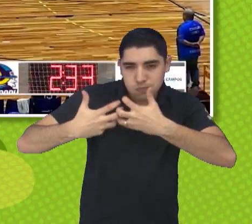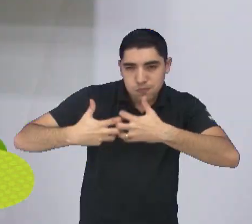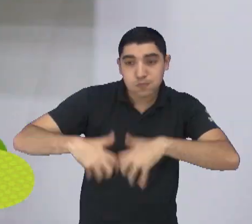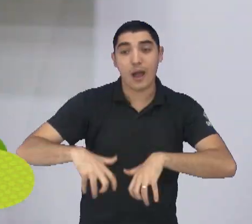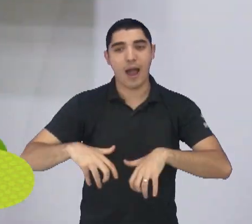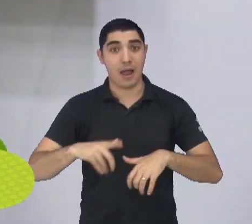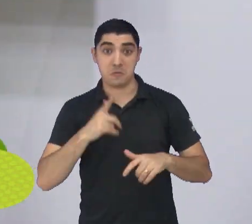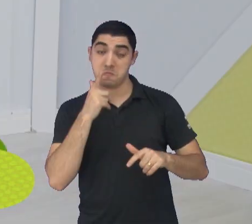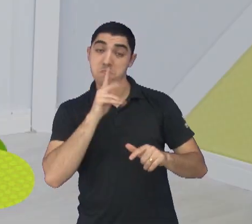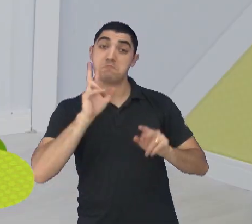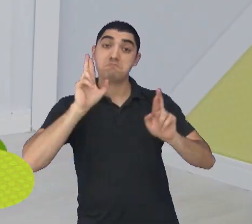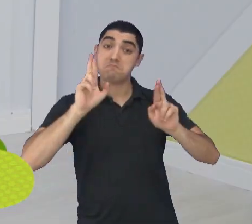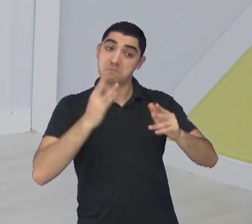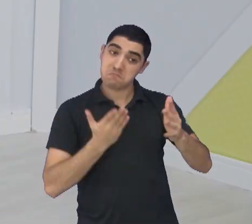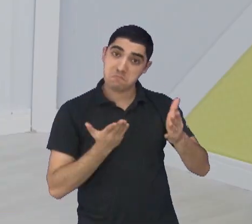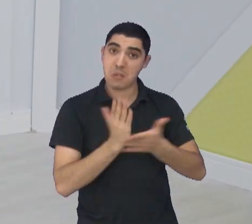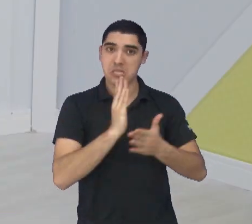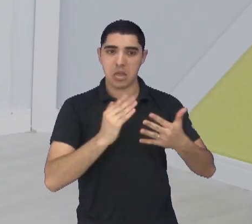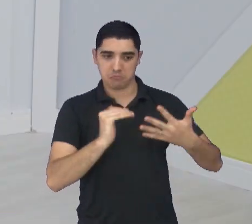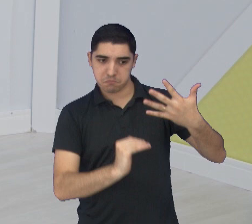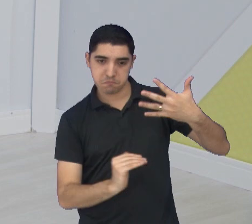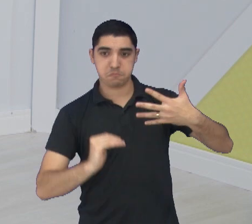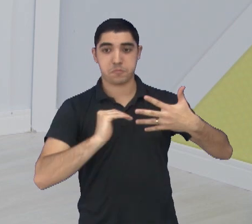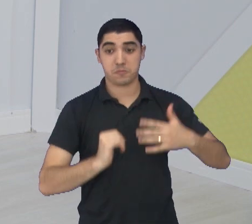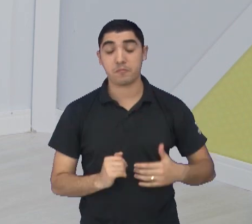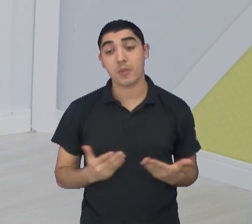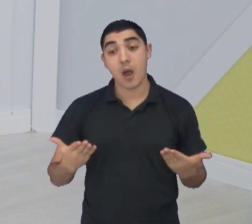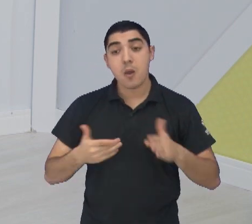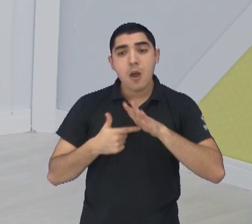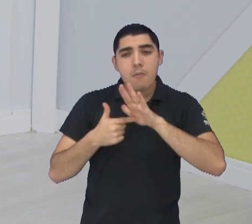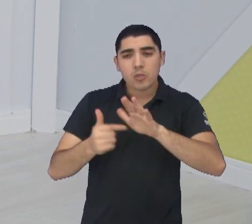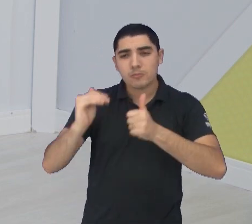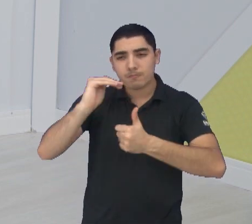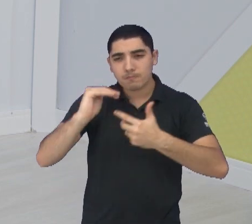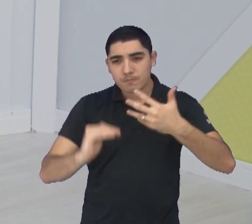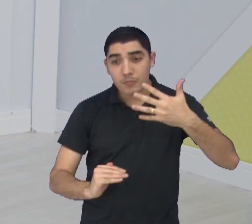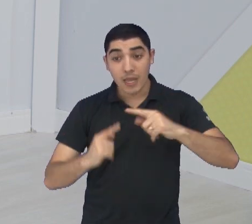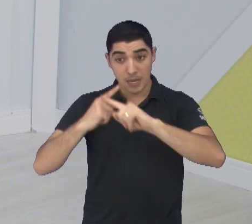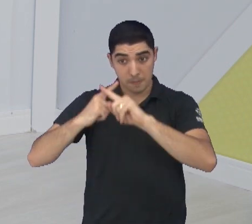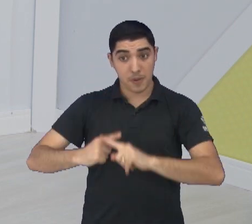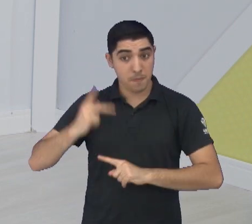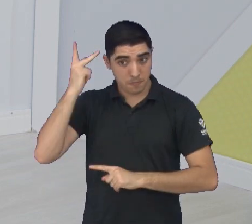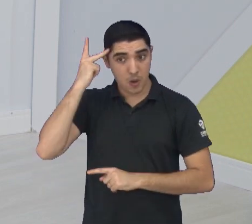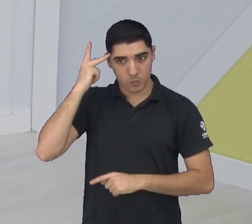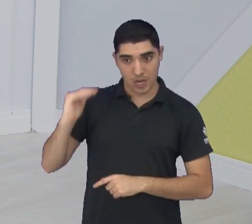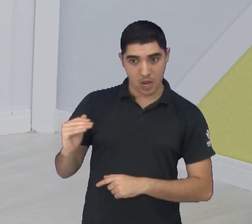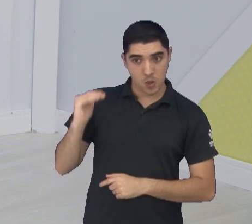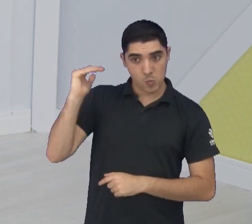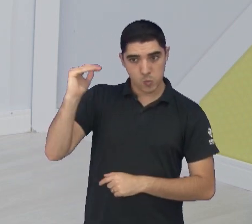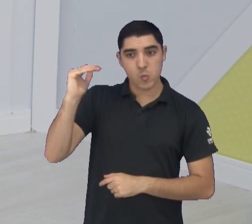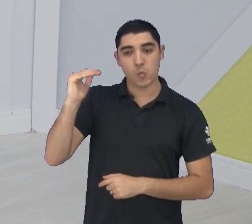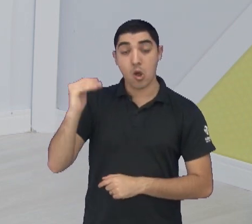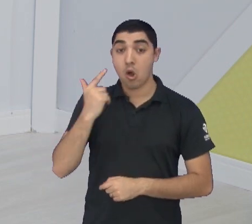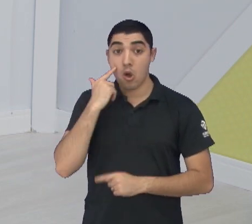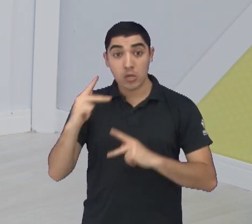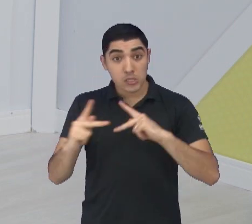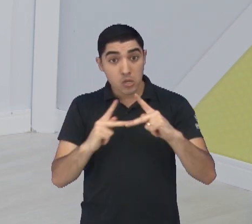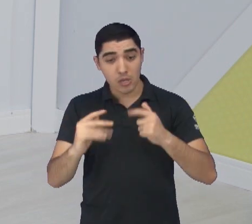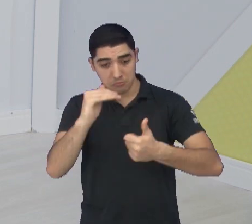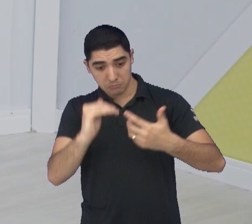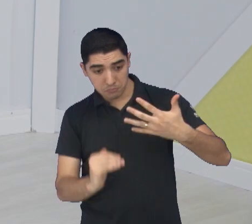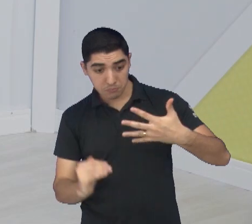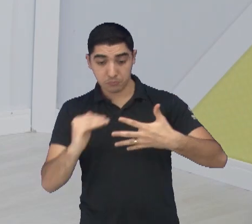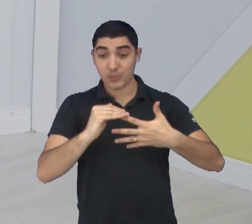surpreender. Pois é. Matheus, coloca pra gente a classificação de momento do Campeonato Paulista. A gente vai ver o São José, neste momento, assumindo a vice